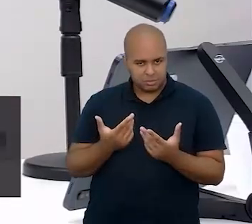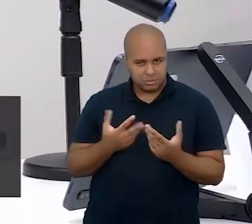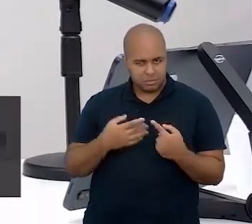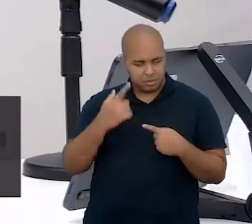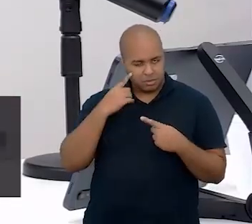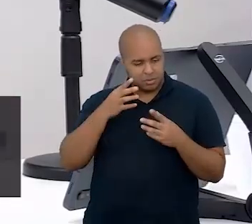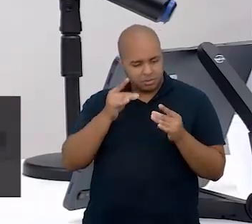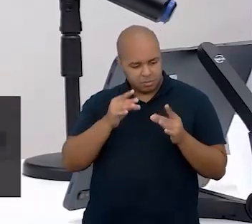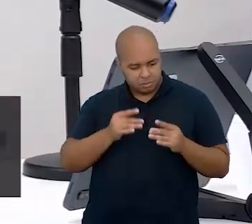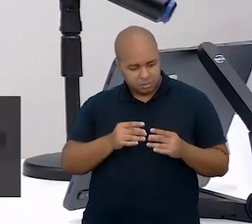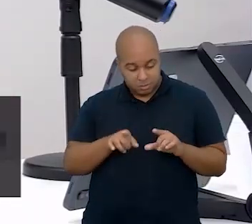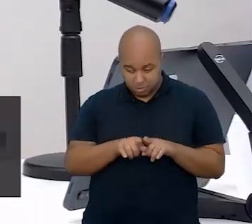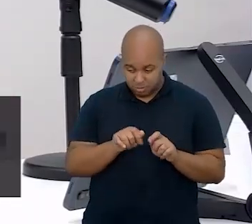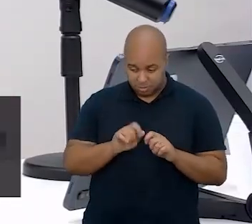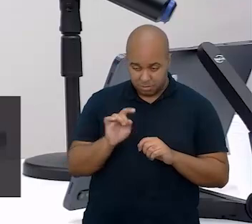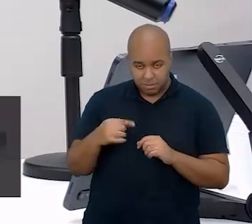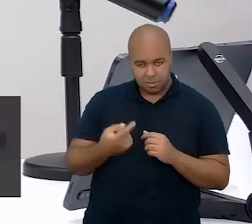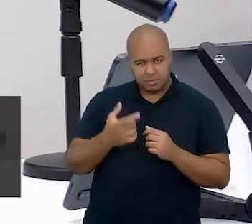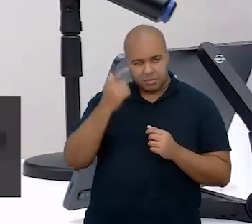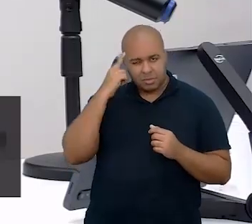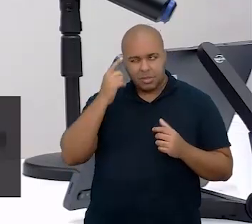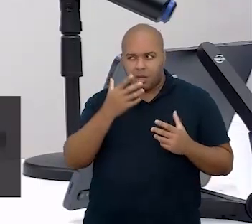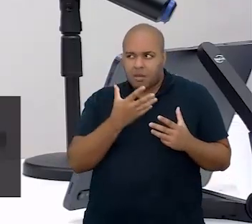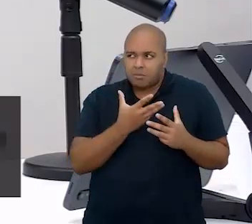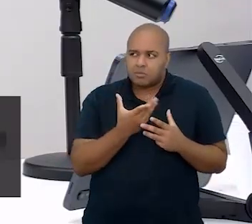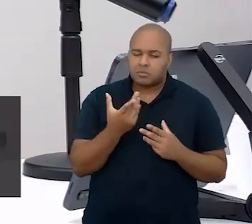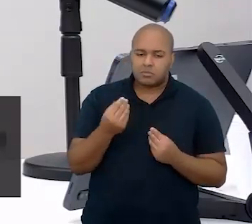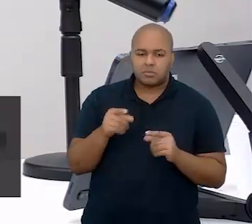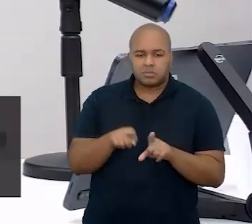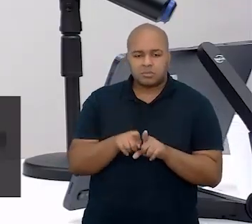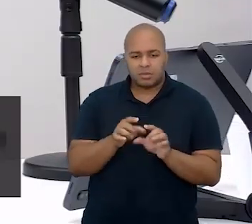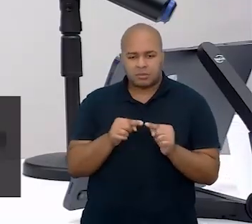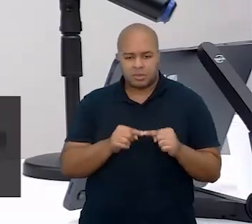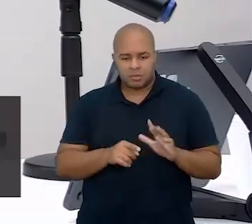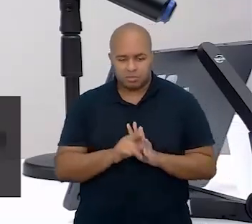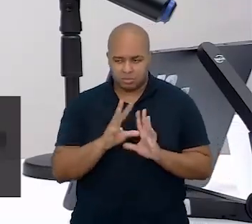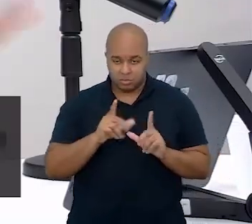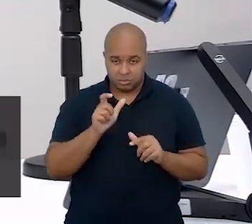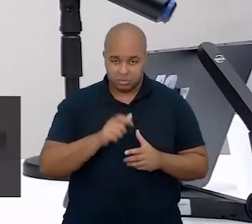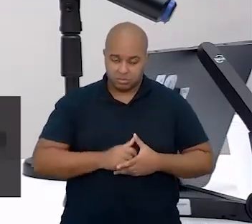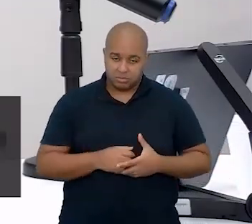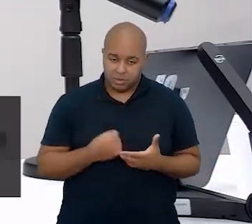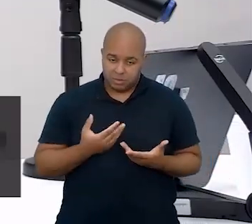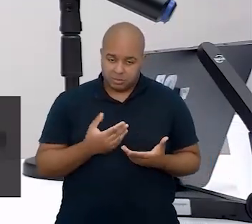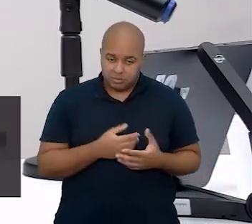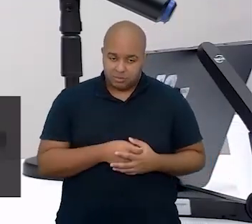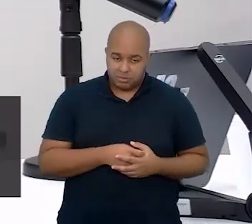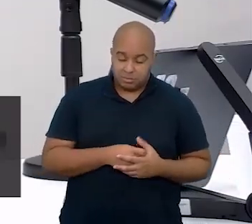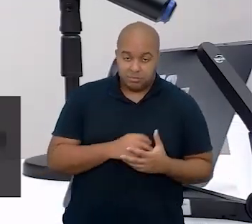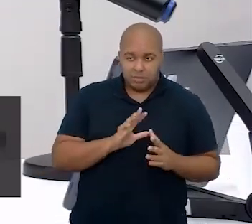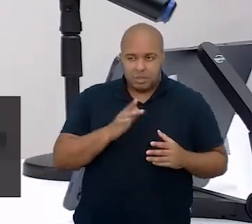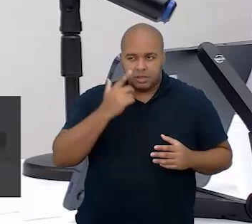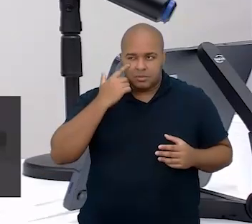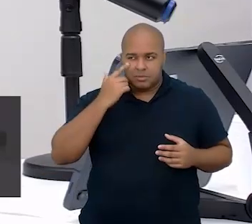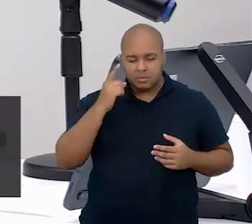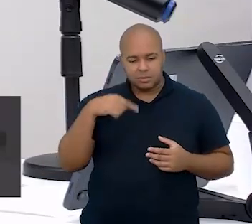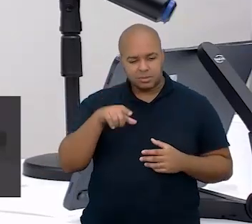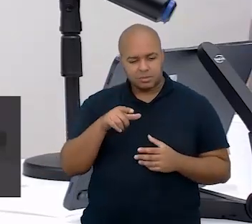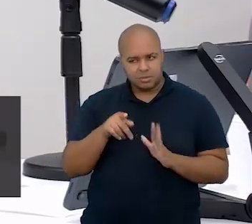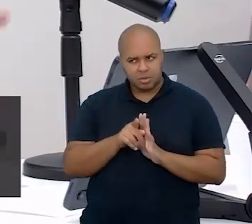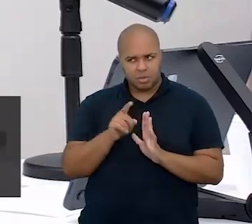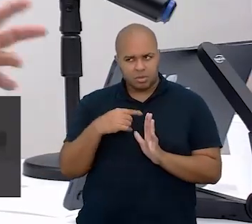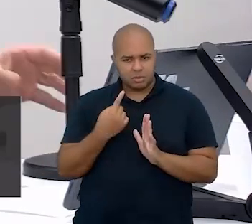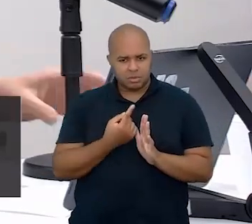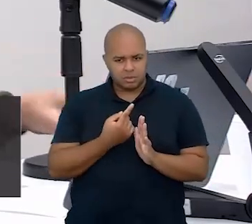bem escrito e que faz a gente pensar muito em relação a tudo isso. Bom, para a gente